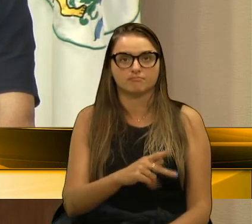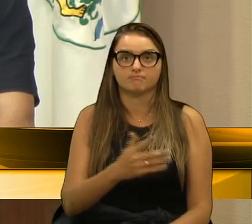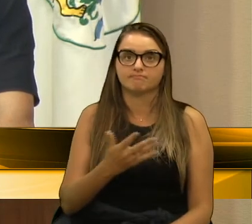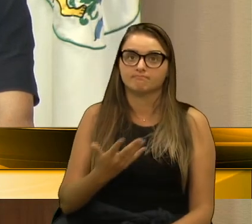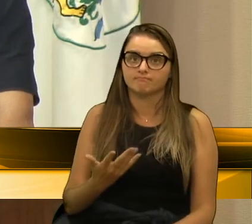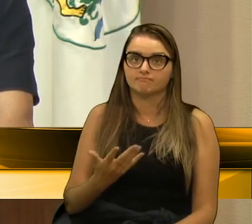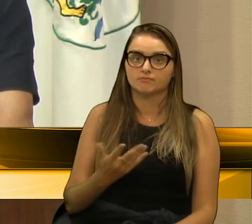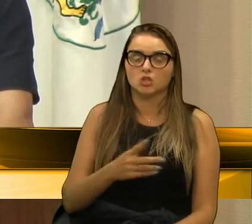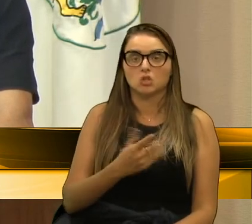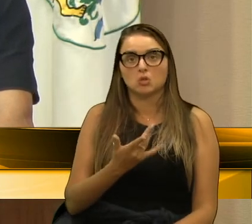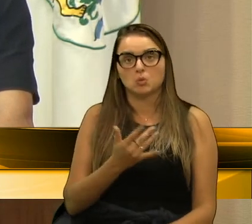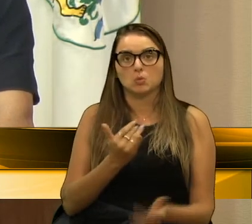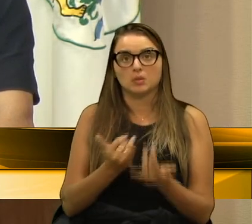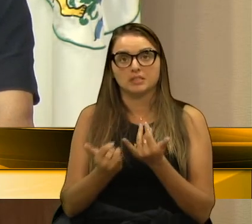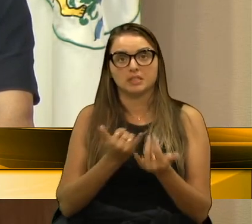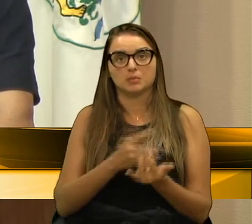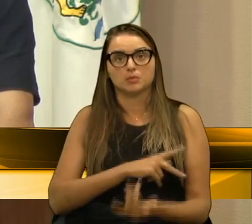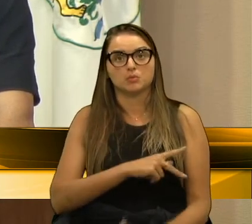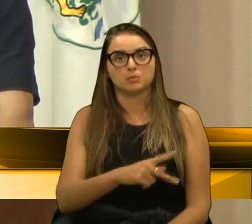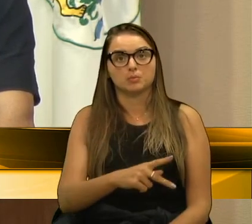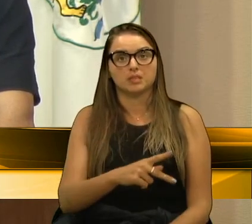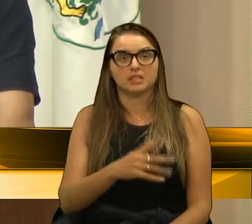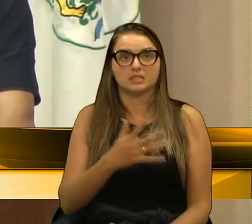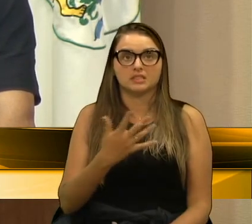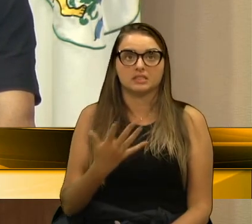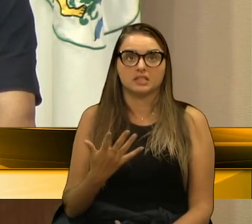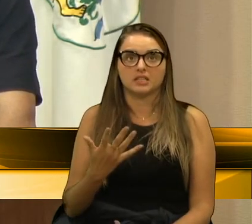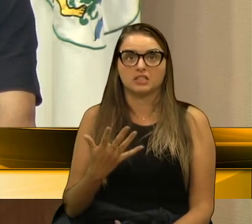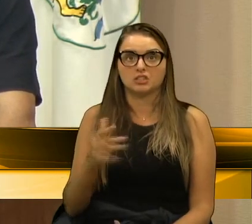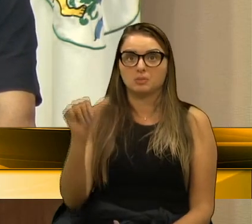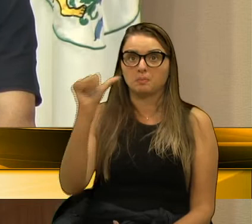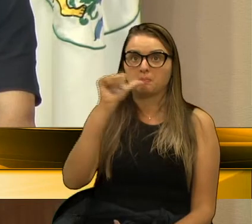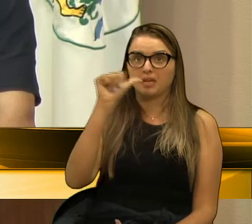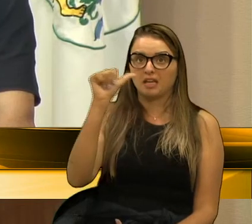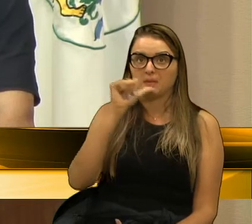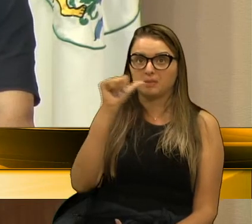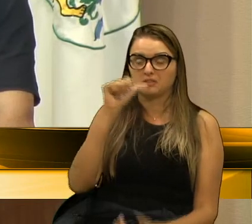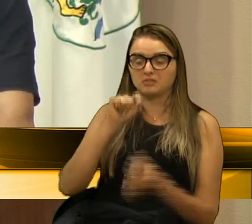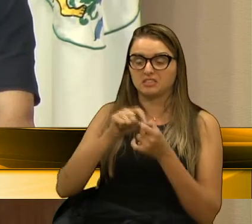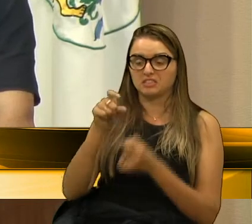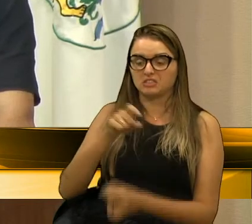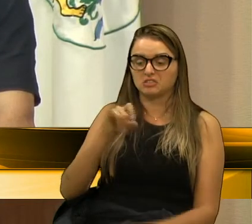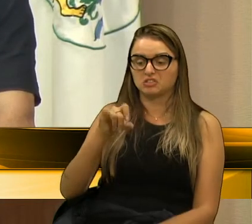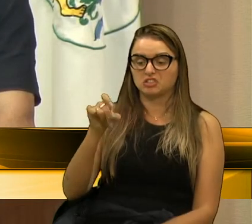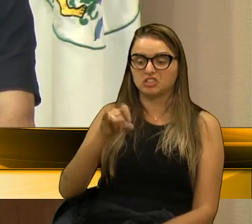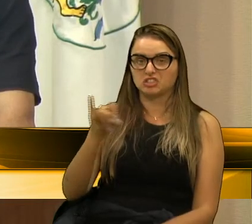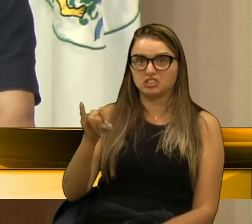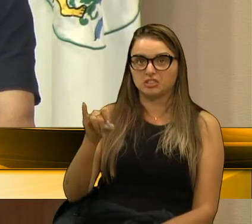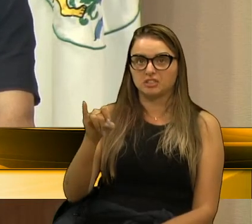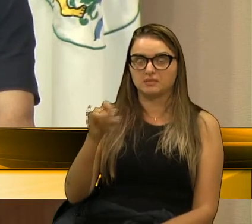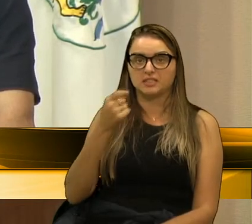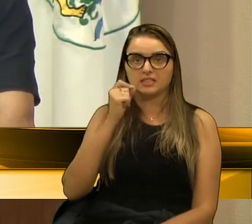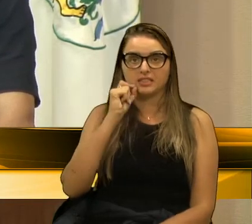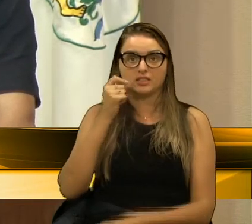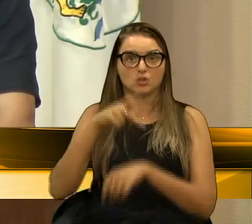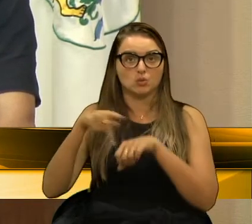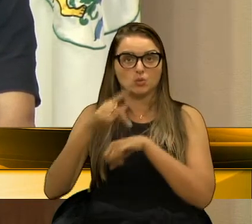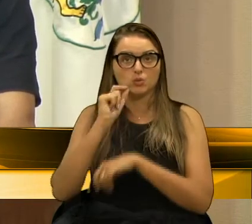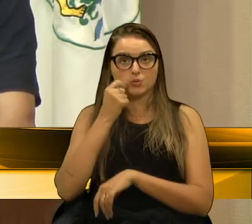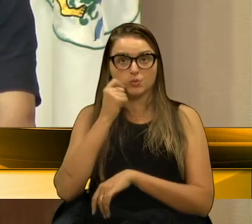exemplo de um presidente urinado e bêbado, fazendo discurso em Davos, na Suíça, representando o Brasil,